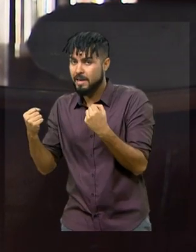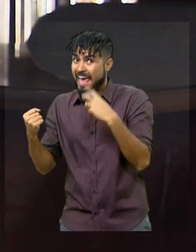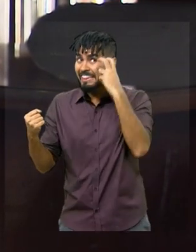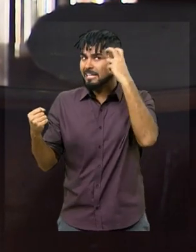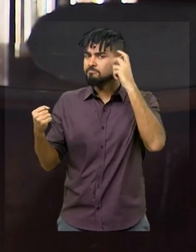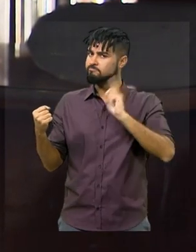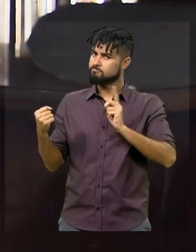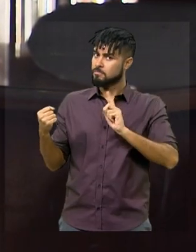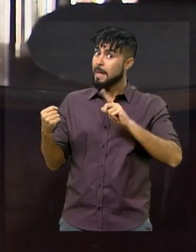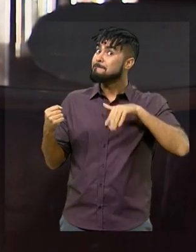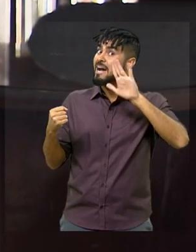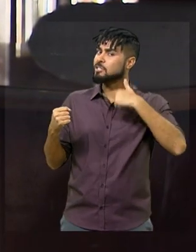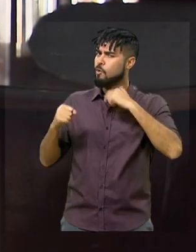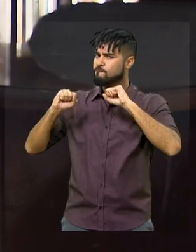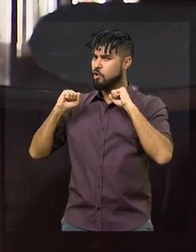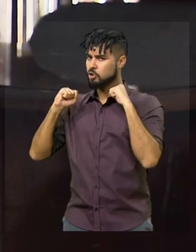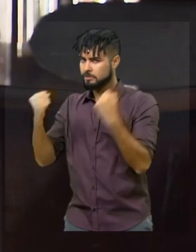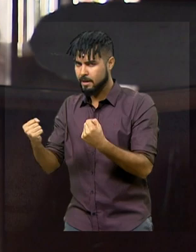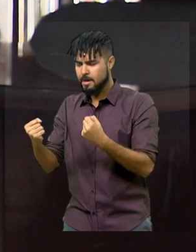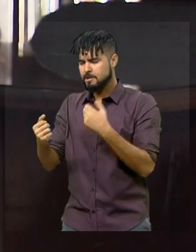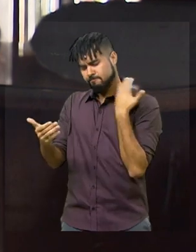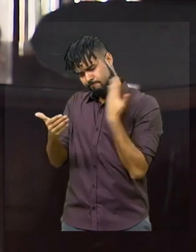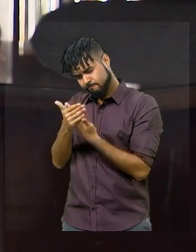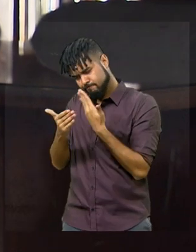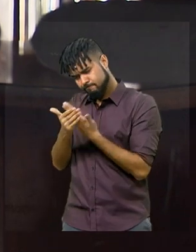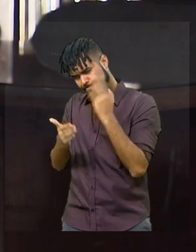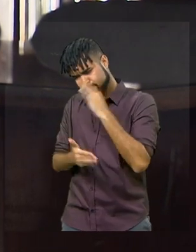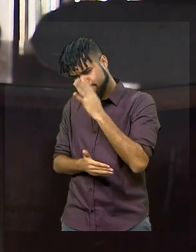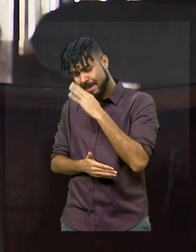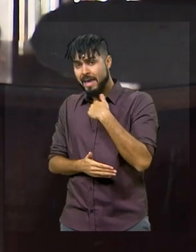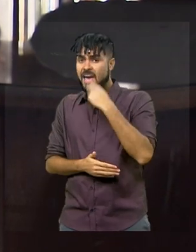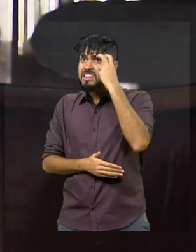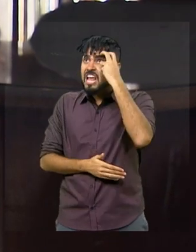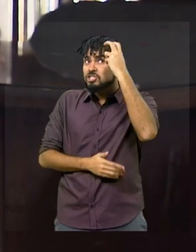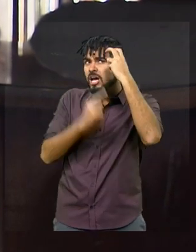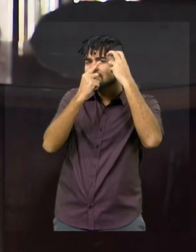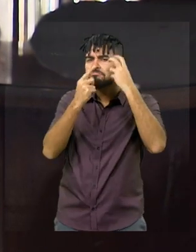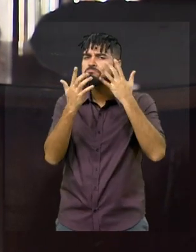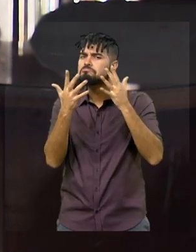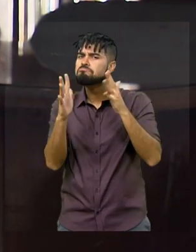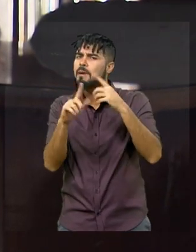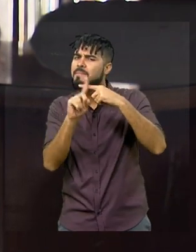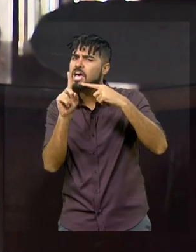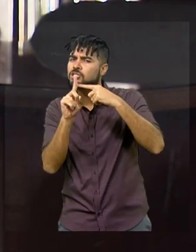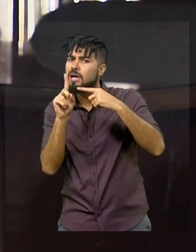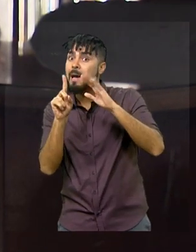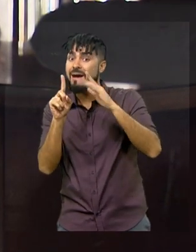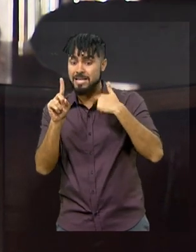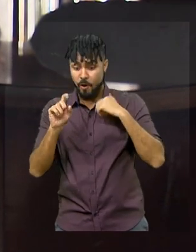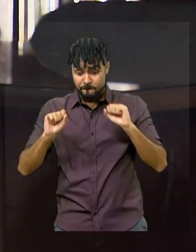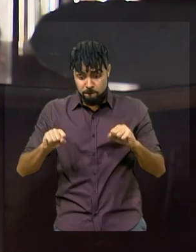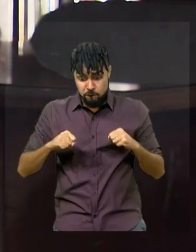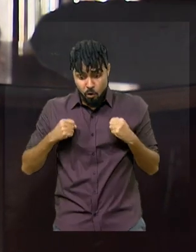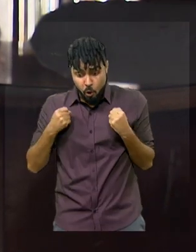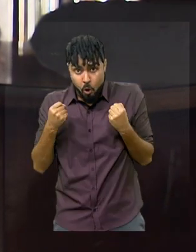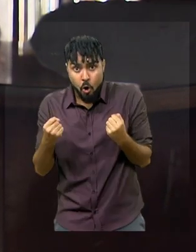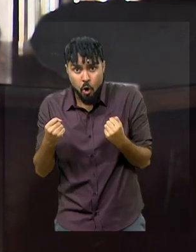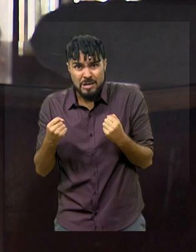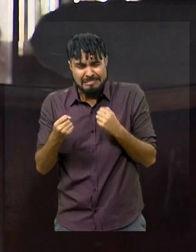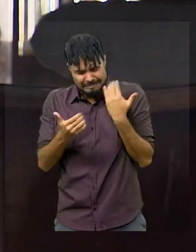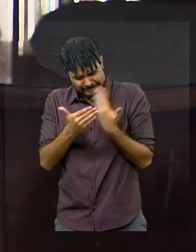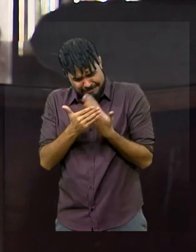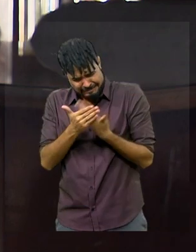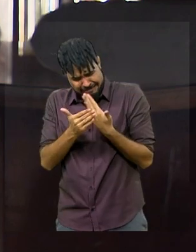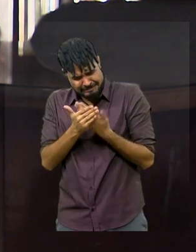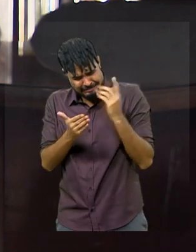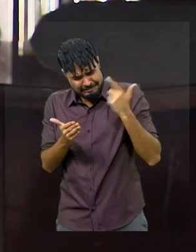inteligente. Eu sou esforçada. Eu tenho uma inteligência mediana, mas o meu esforço faz com que a perseverança, eu acho